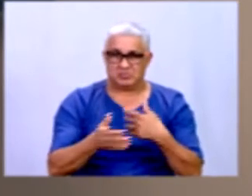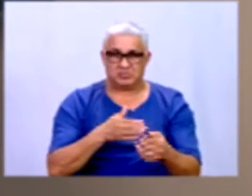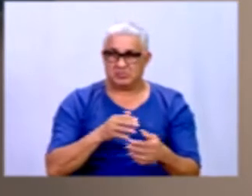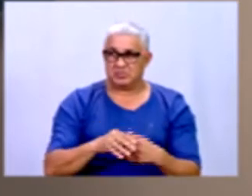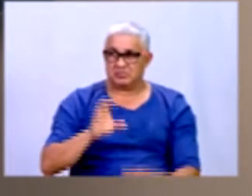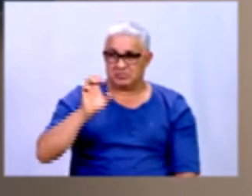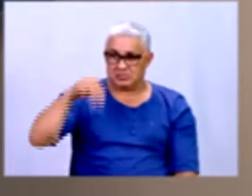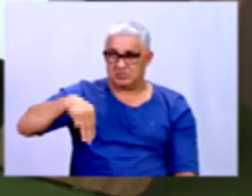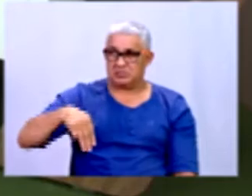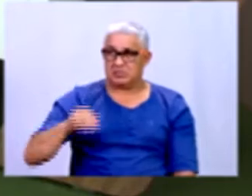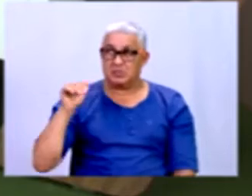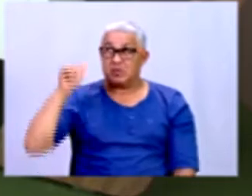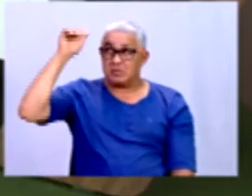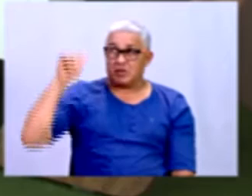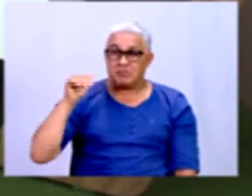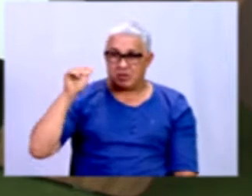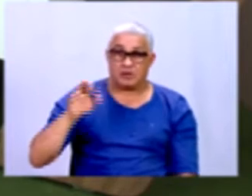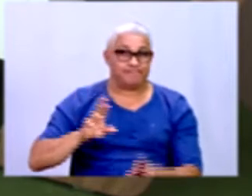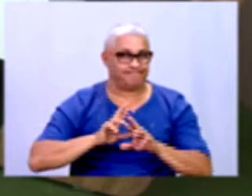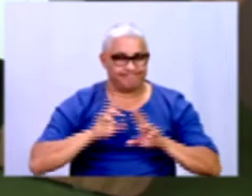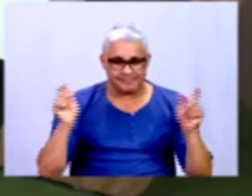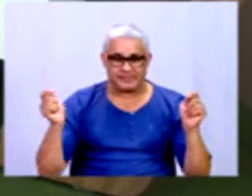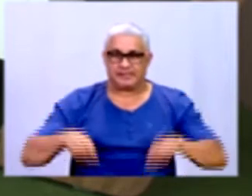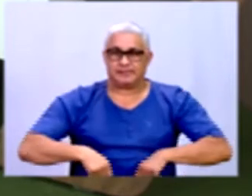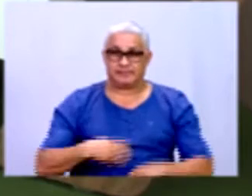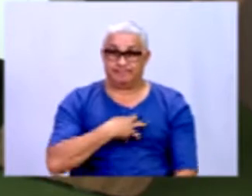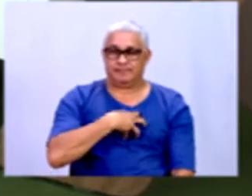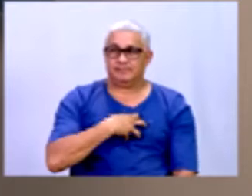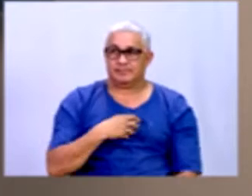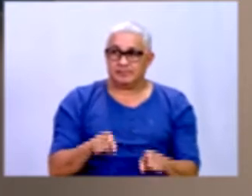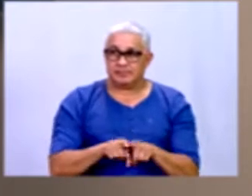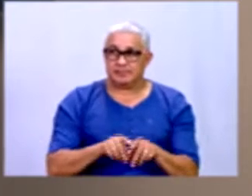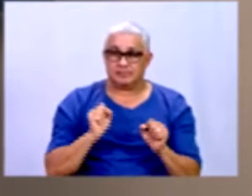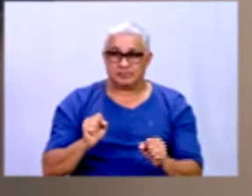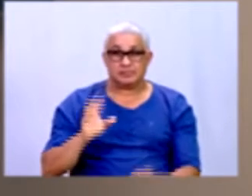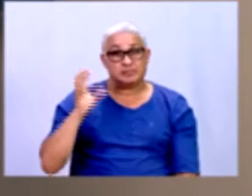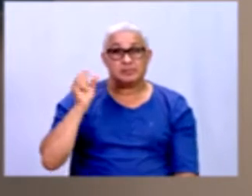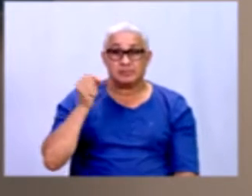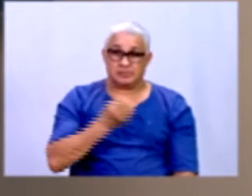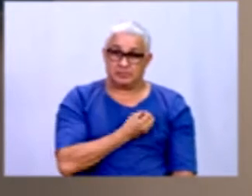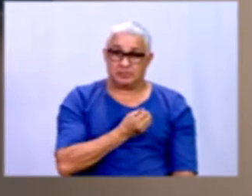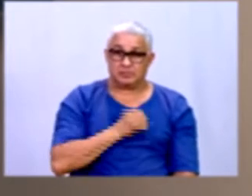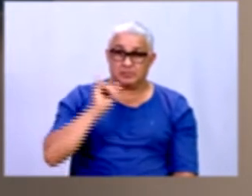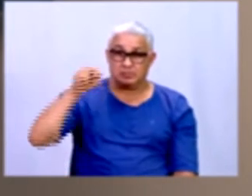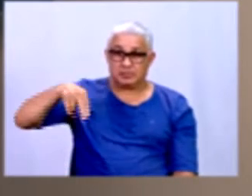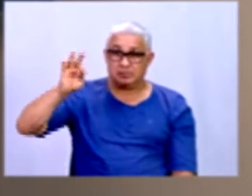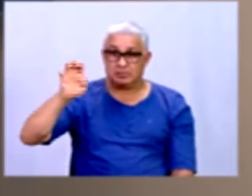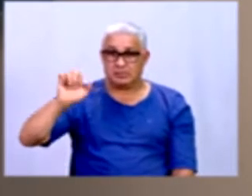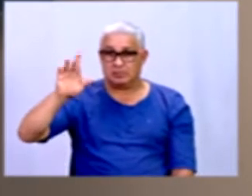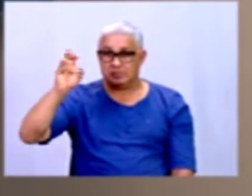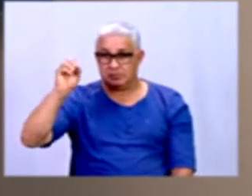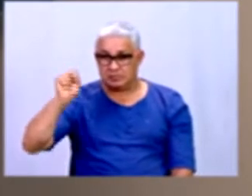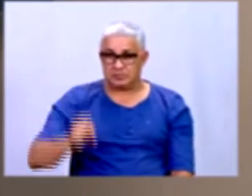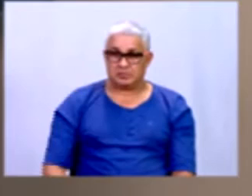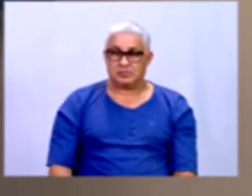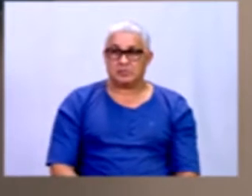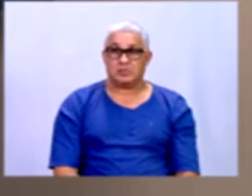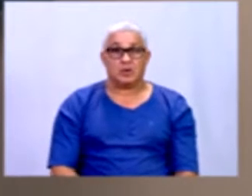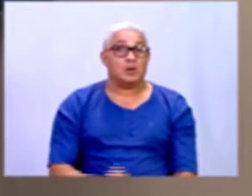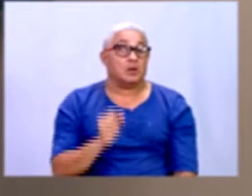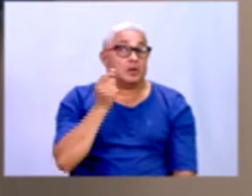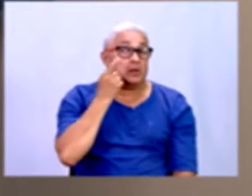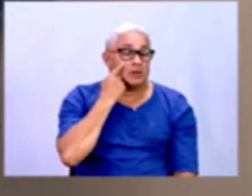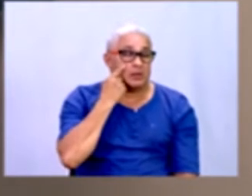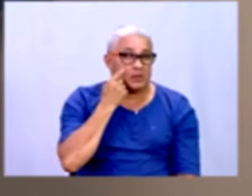Centímetro, Já faz muita diferença. Então, pode ser que não seja sempre números inteiros. E é aí que a gente vai ver